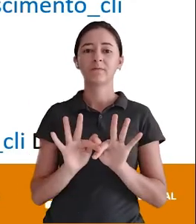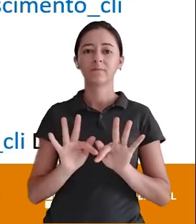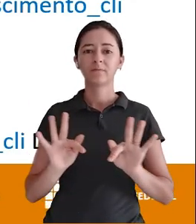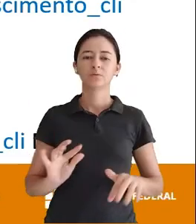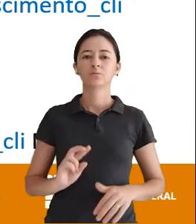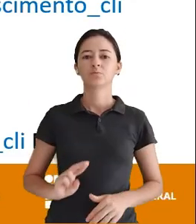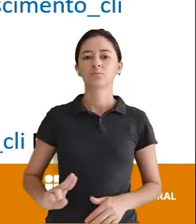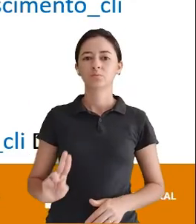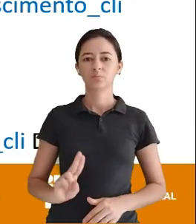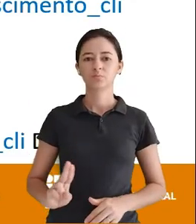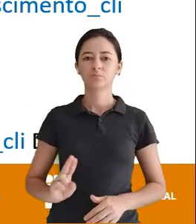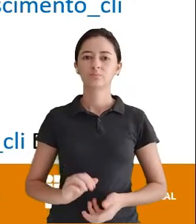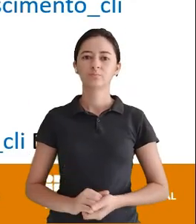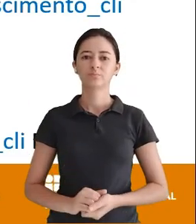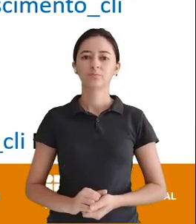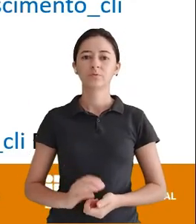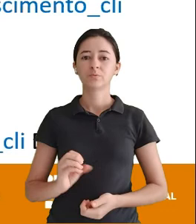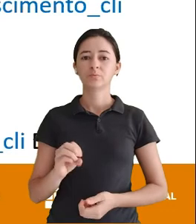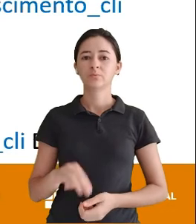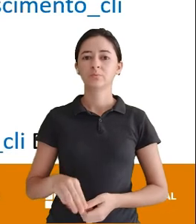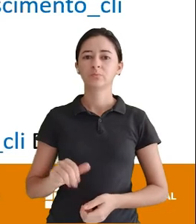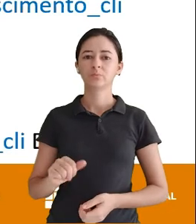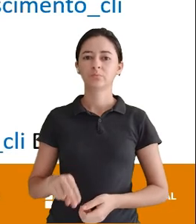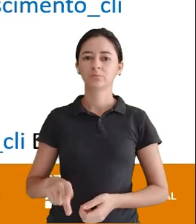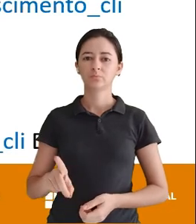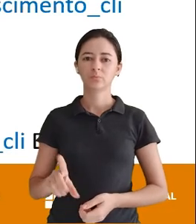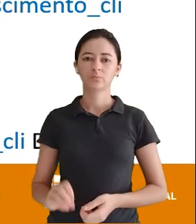a forma de utilizar O comando